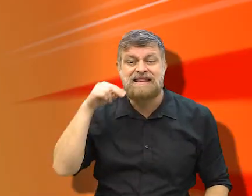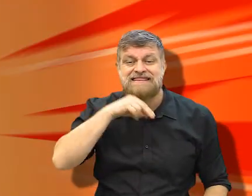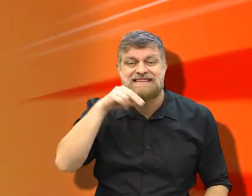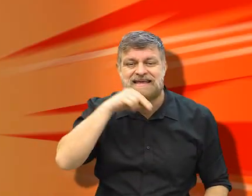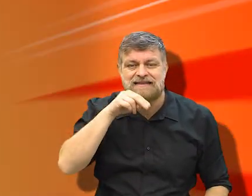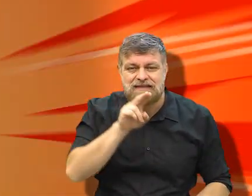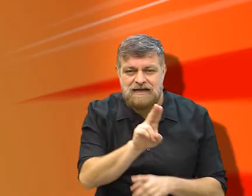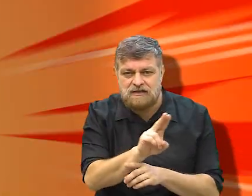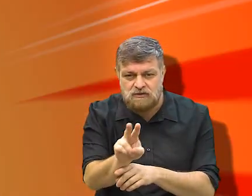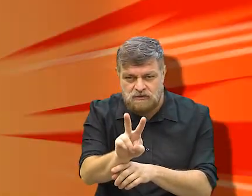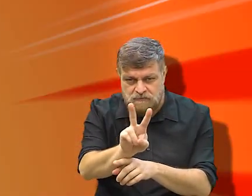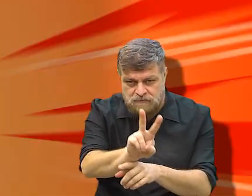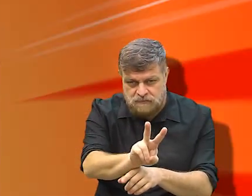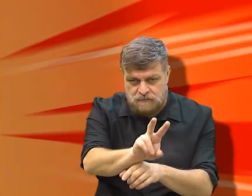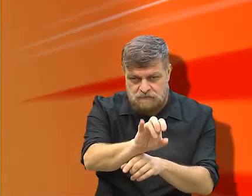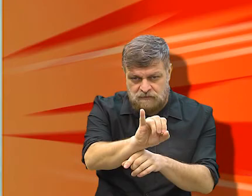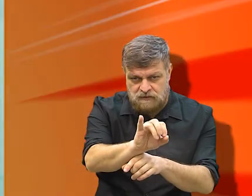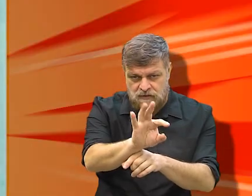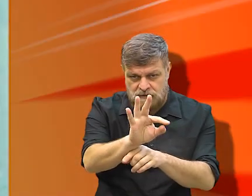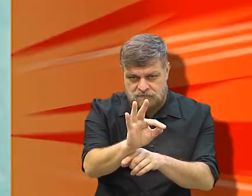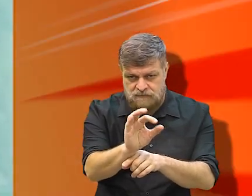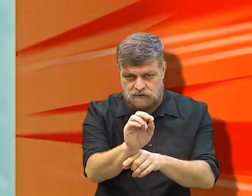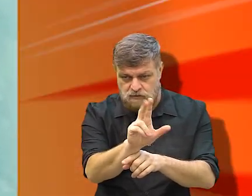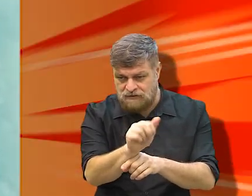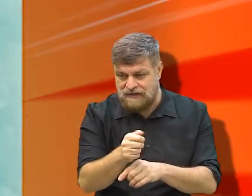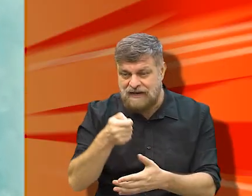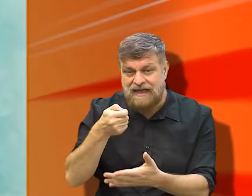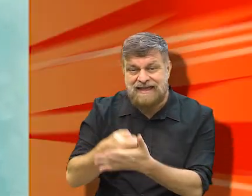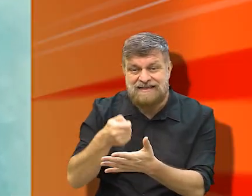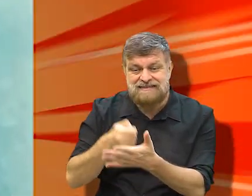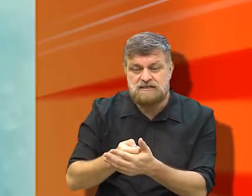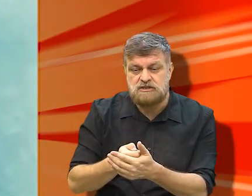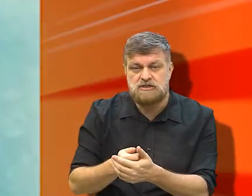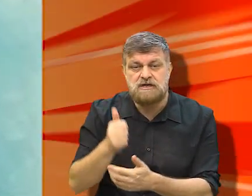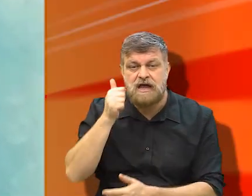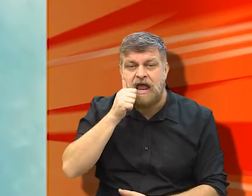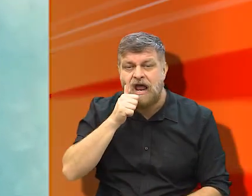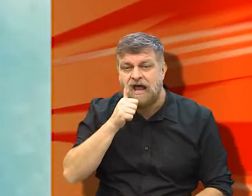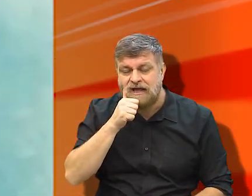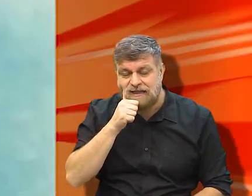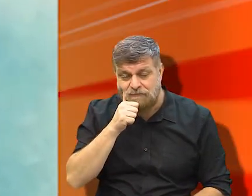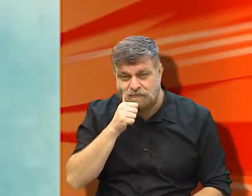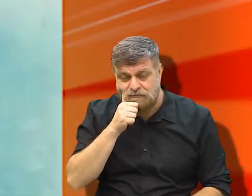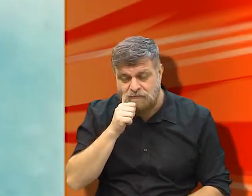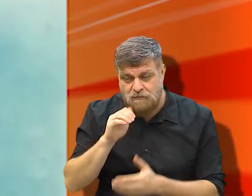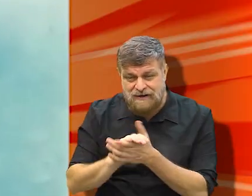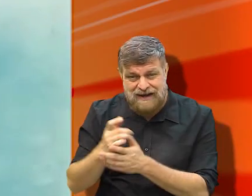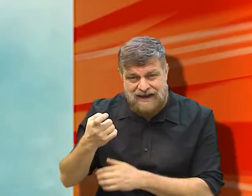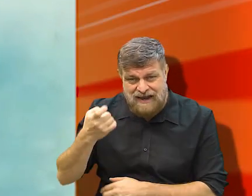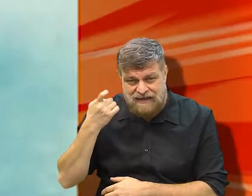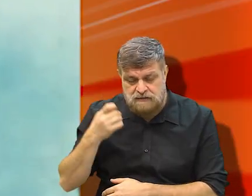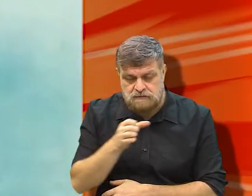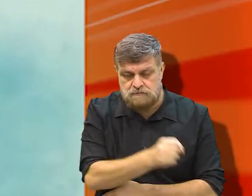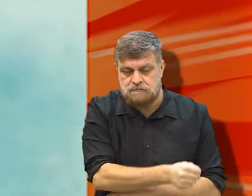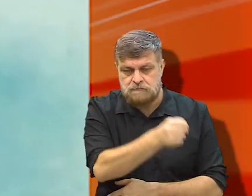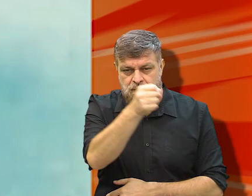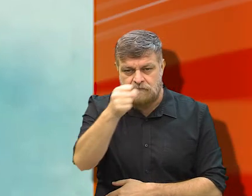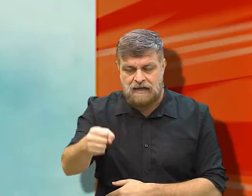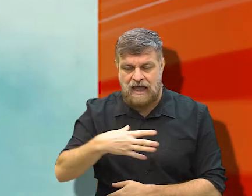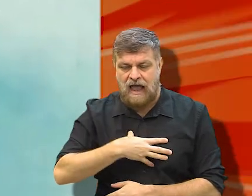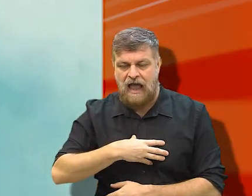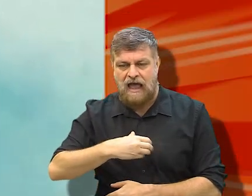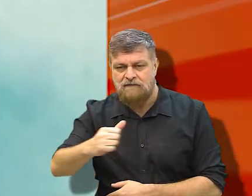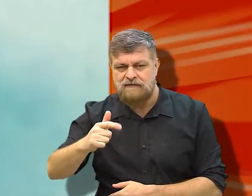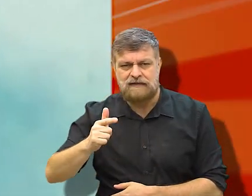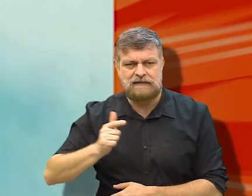a neta do narrador, ele quer, exige da ex-mulher, que é a filha Laurinha do narrador, para levar a Vitória para a casa